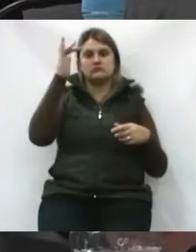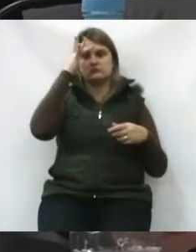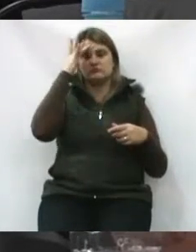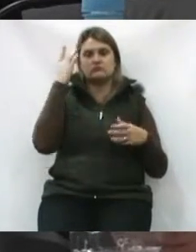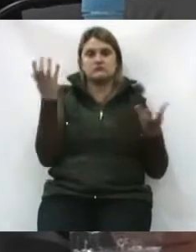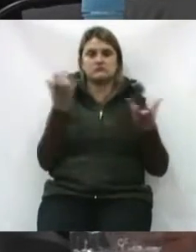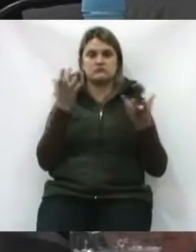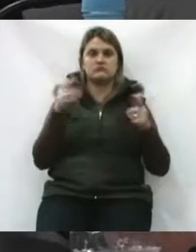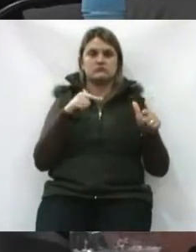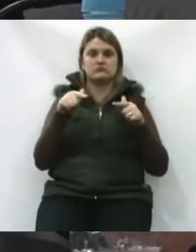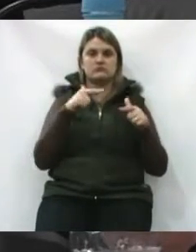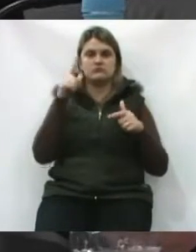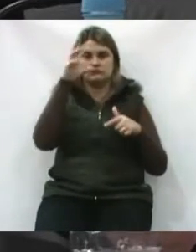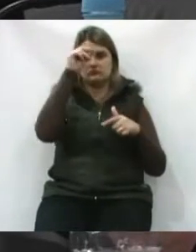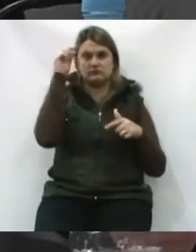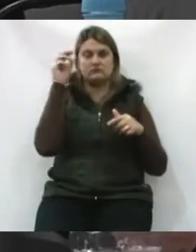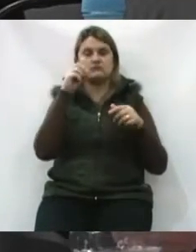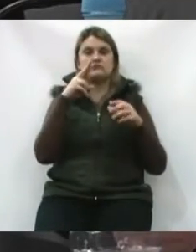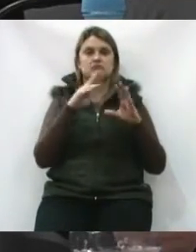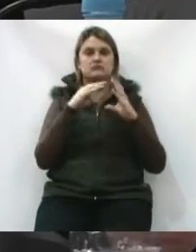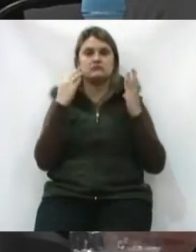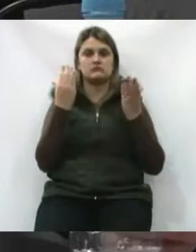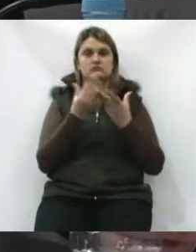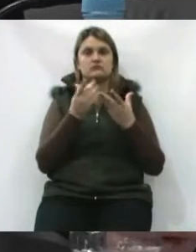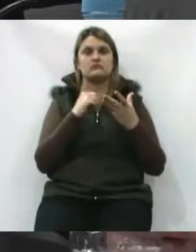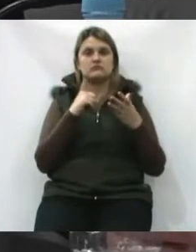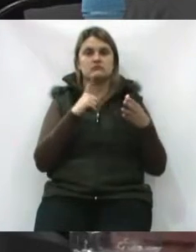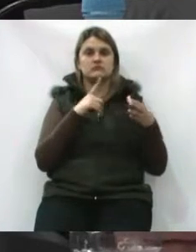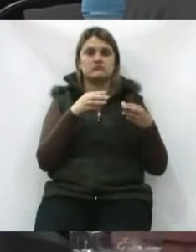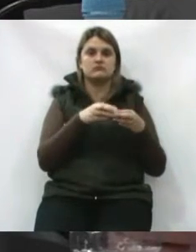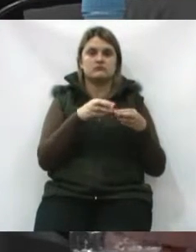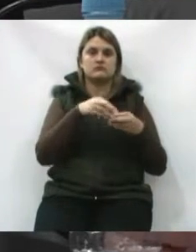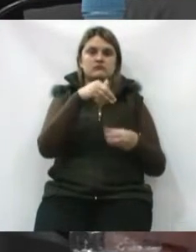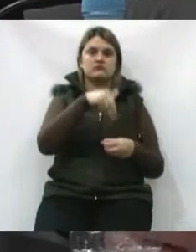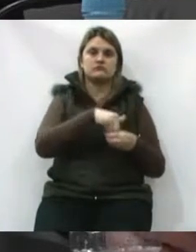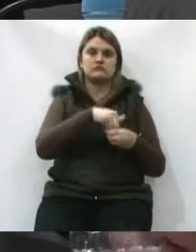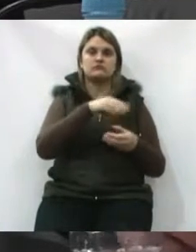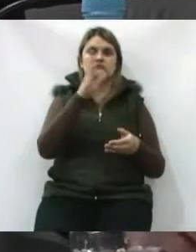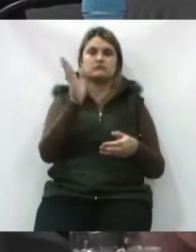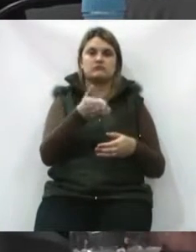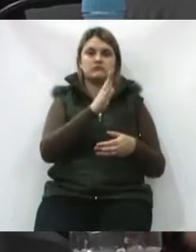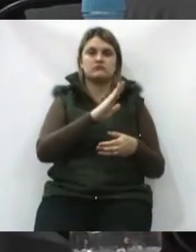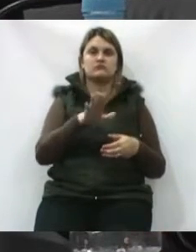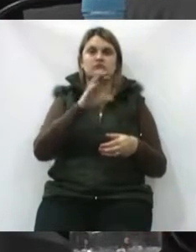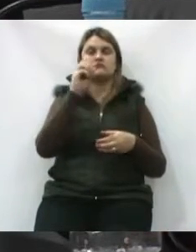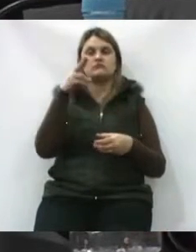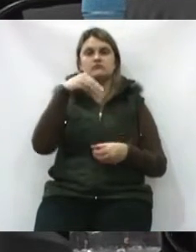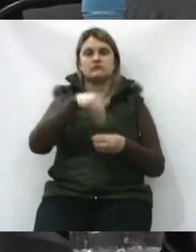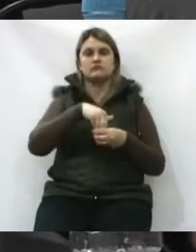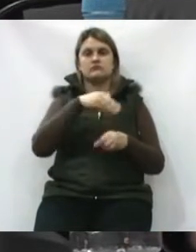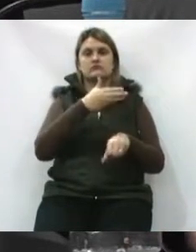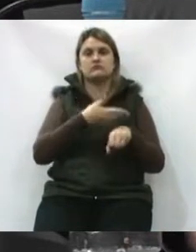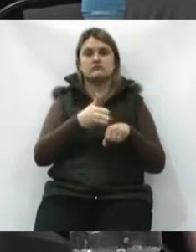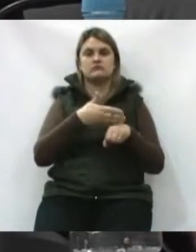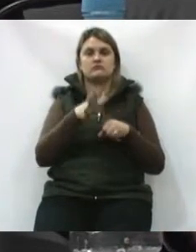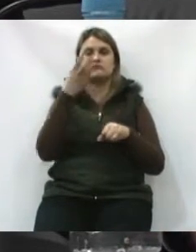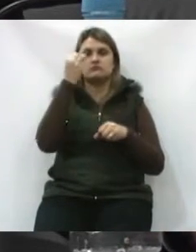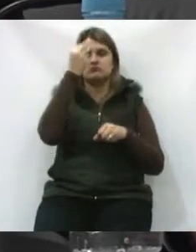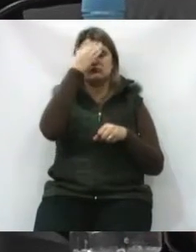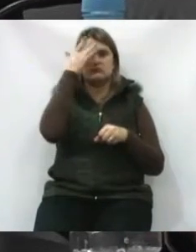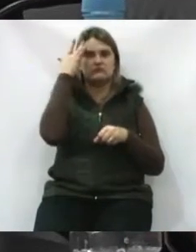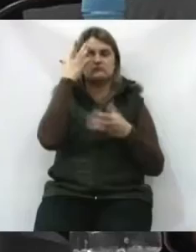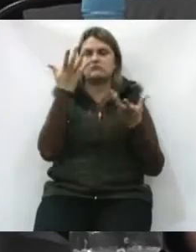candidatos. inclusive existem campanhas de voto nulo, voto em branco, e muitos